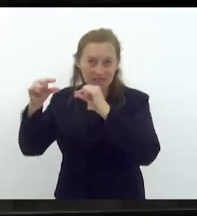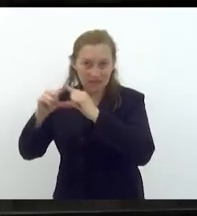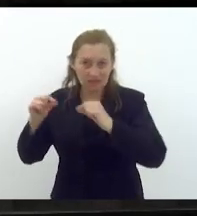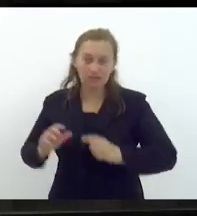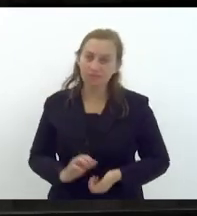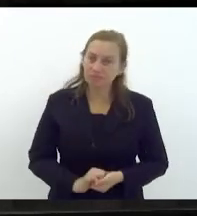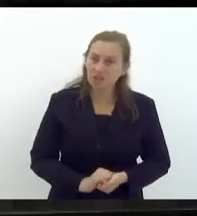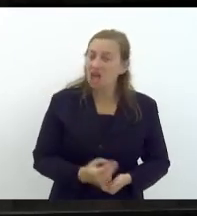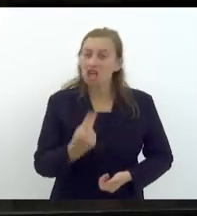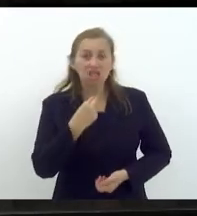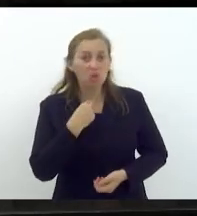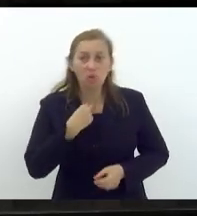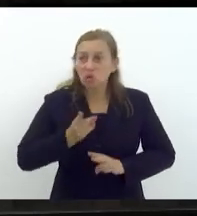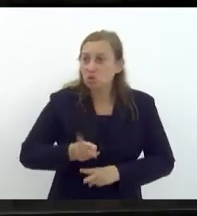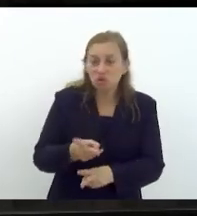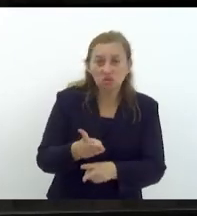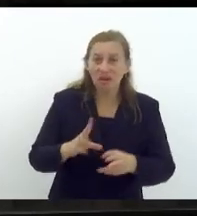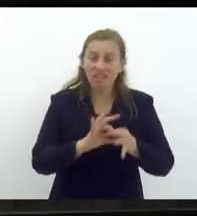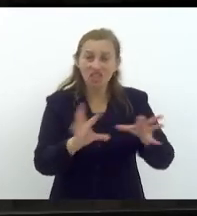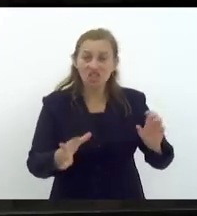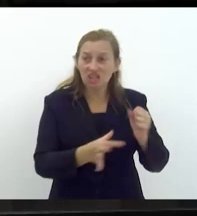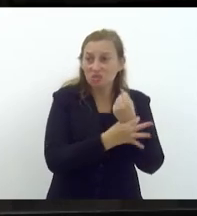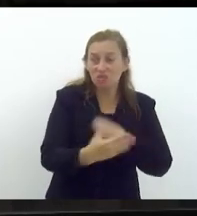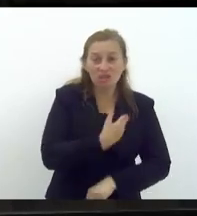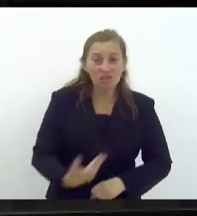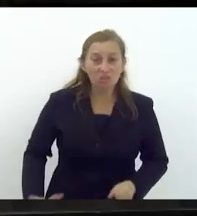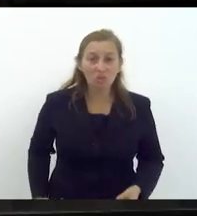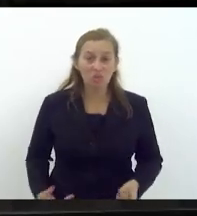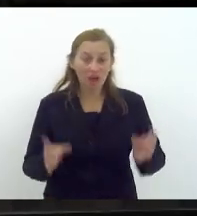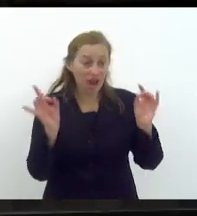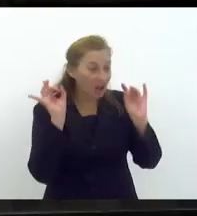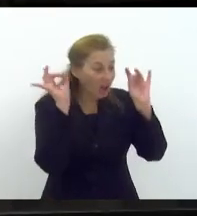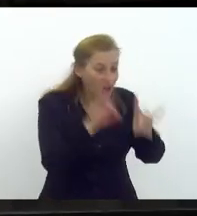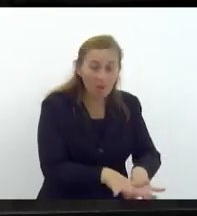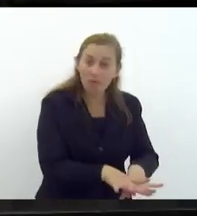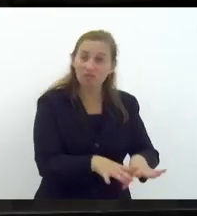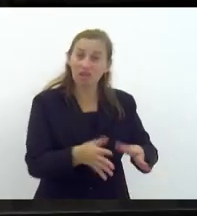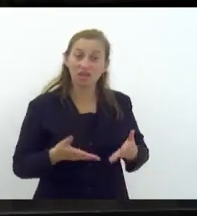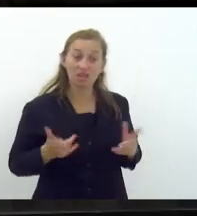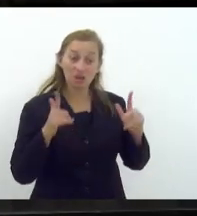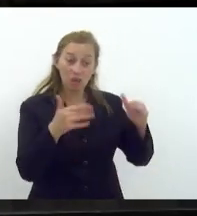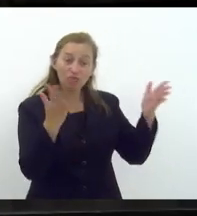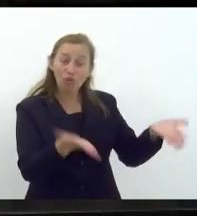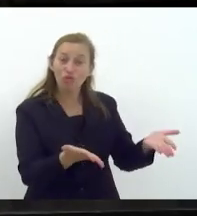A gente não pode continuar deixando a segurança pública órfão, abandonada como está.